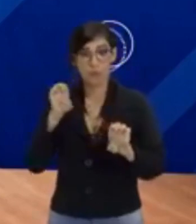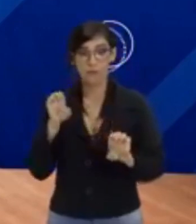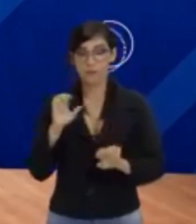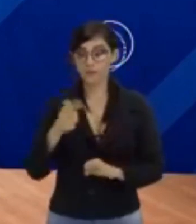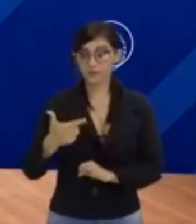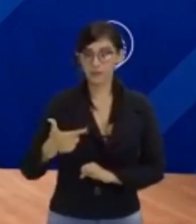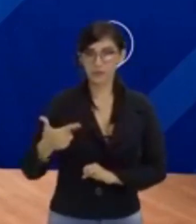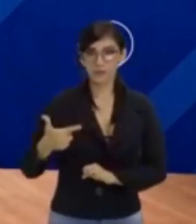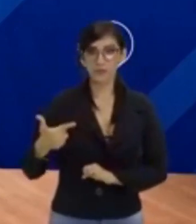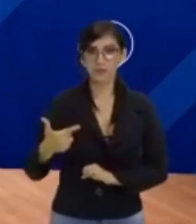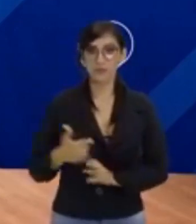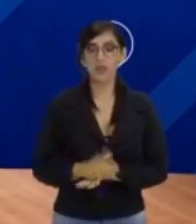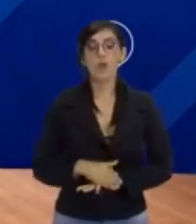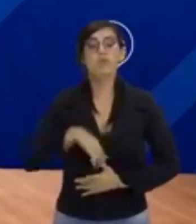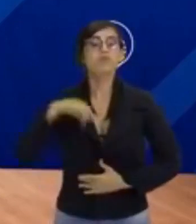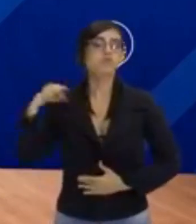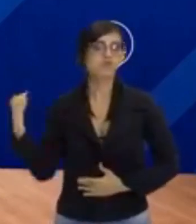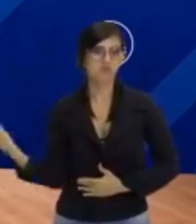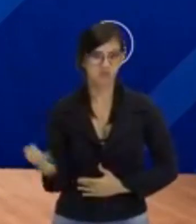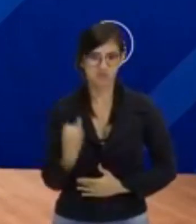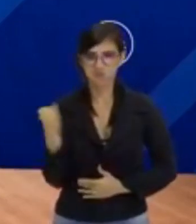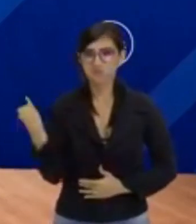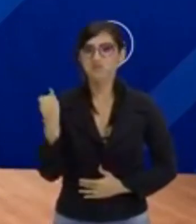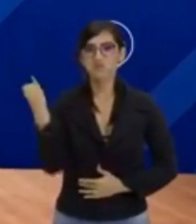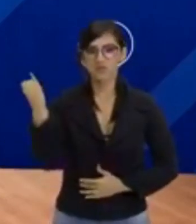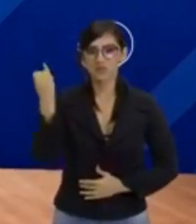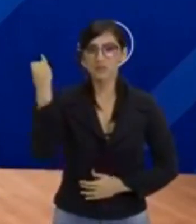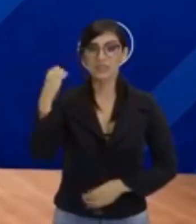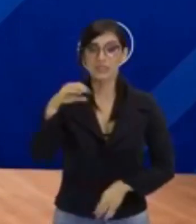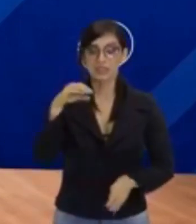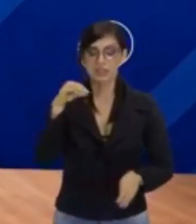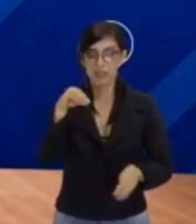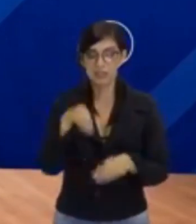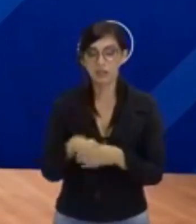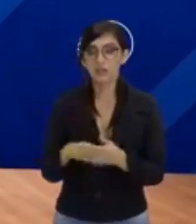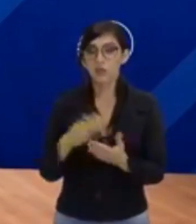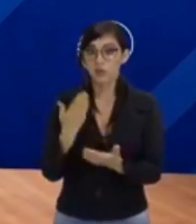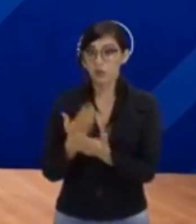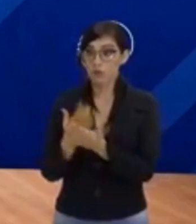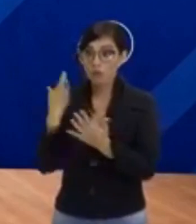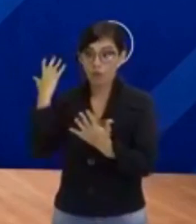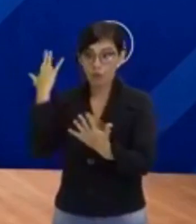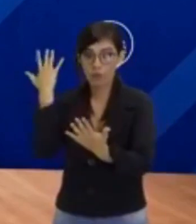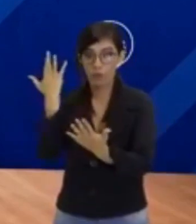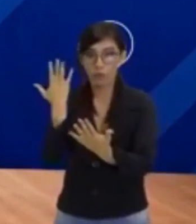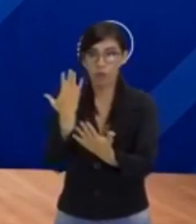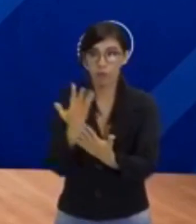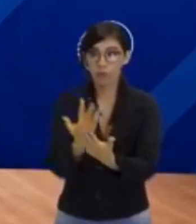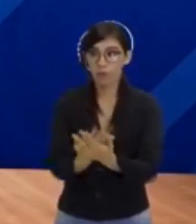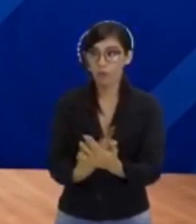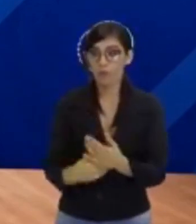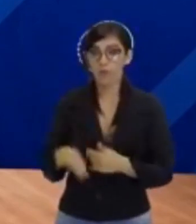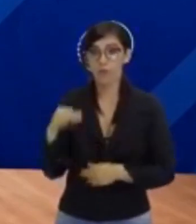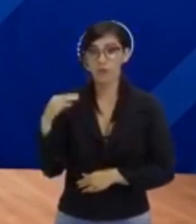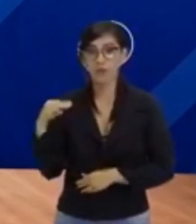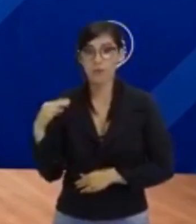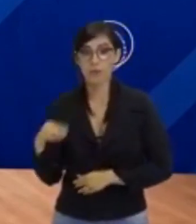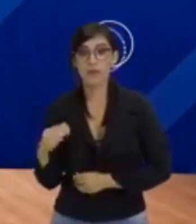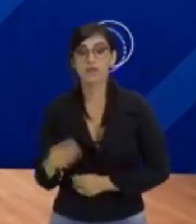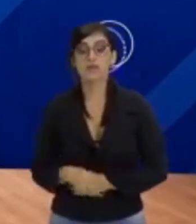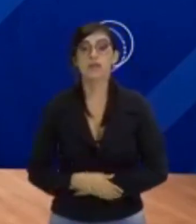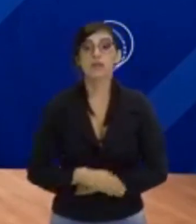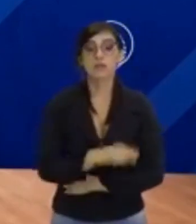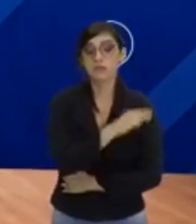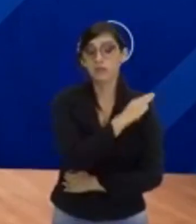extremamente importante na nossa vida acadêmica aí, durante as aulas de matemática. Vocês vão ver depois lá no ensino médio, as aulas de física, de